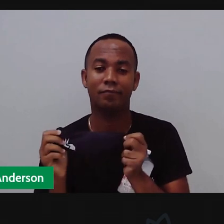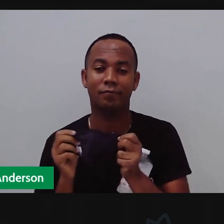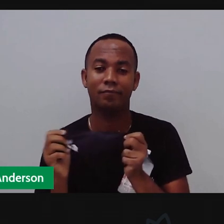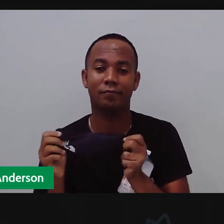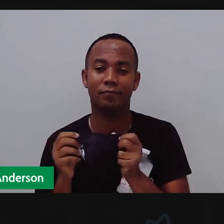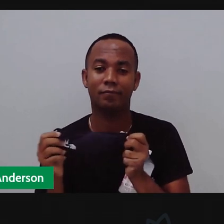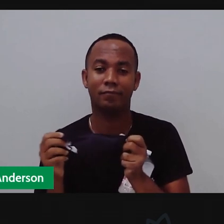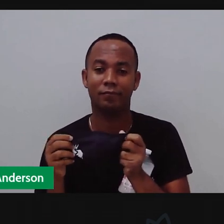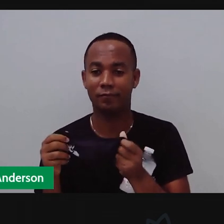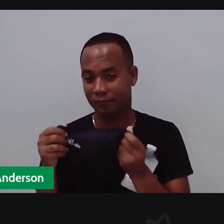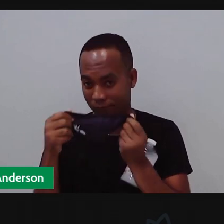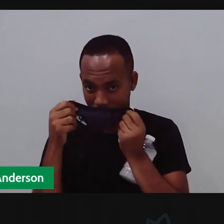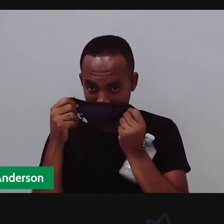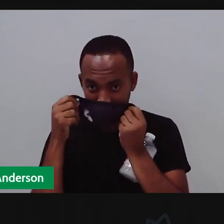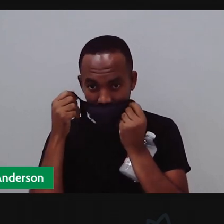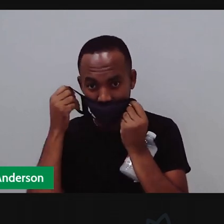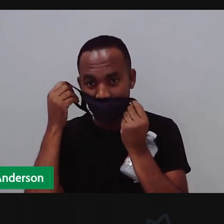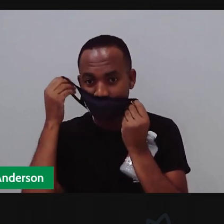Vem, slide.